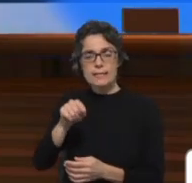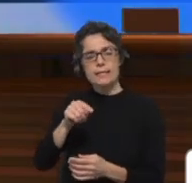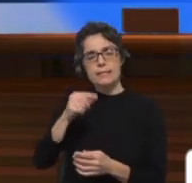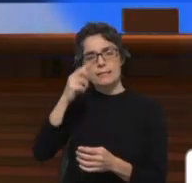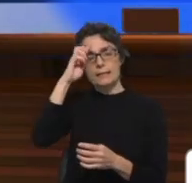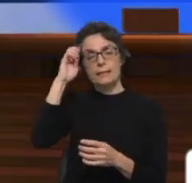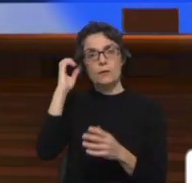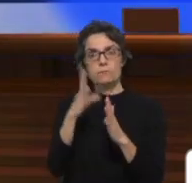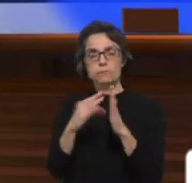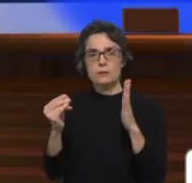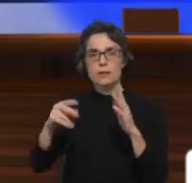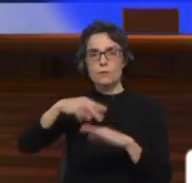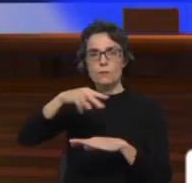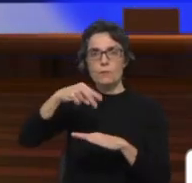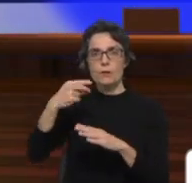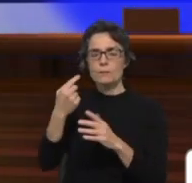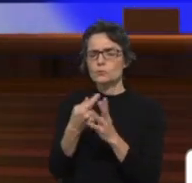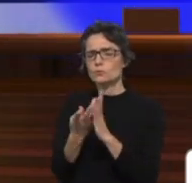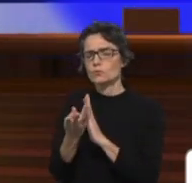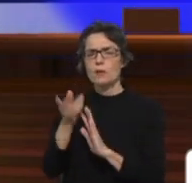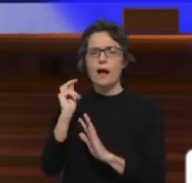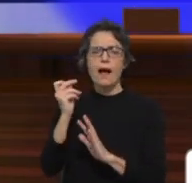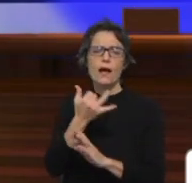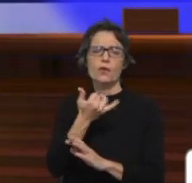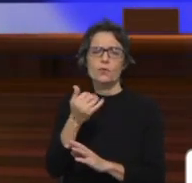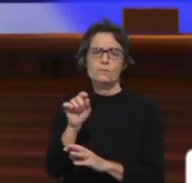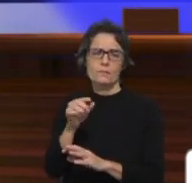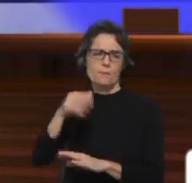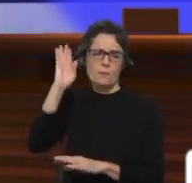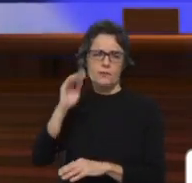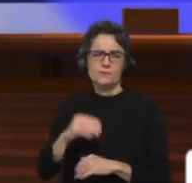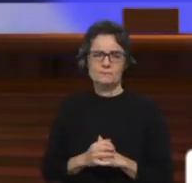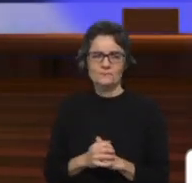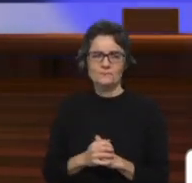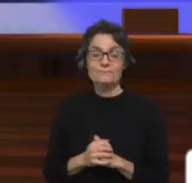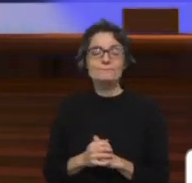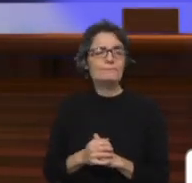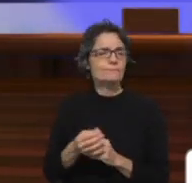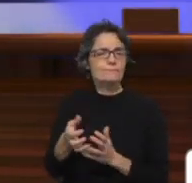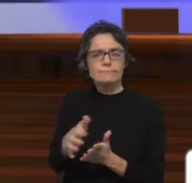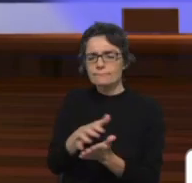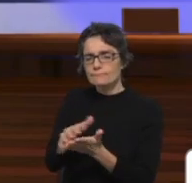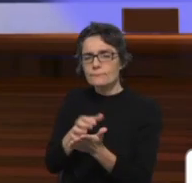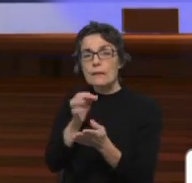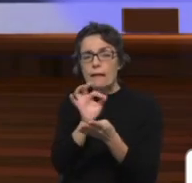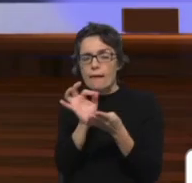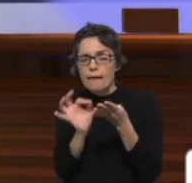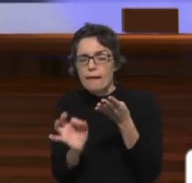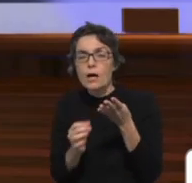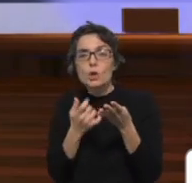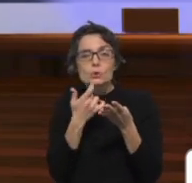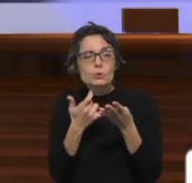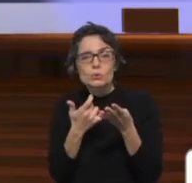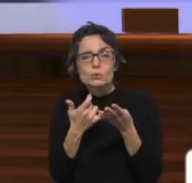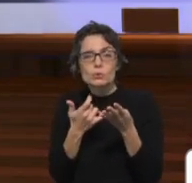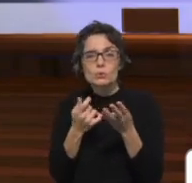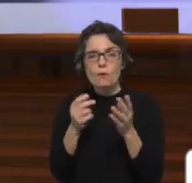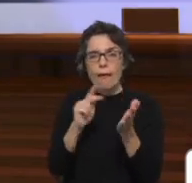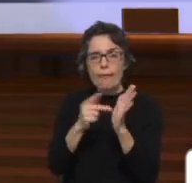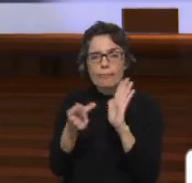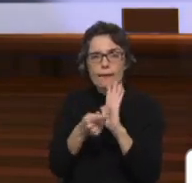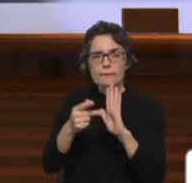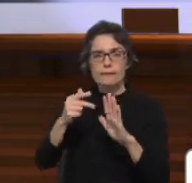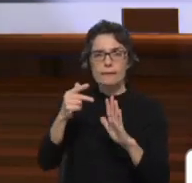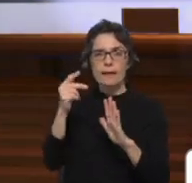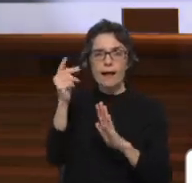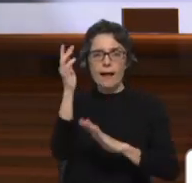bailarinos desde há pelo menos dois mil anos. Esta obra não se limita a descrever detalhadamente as mais intrincadas técnicas de